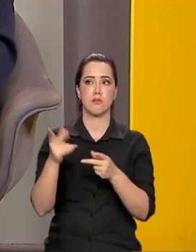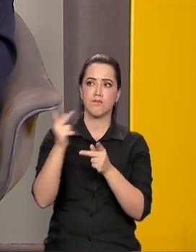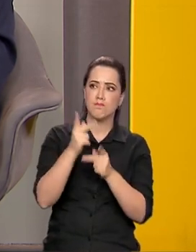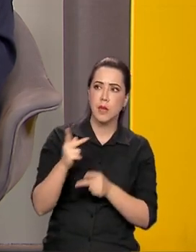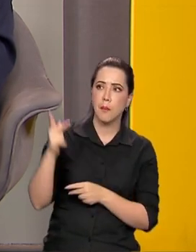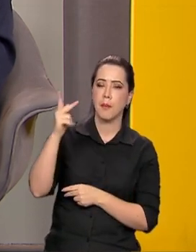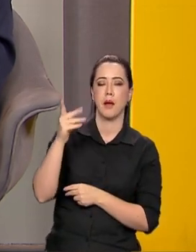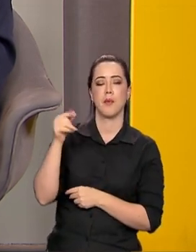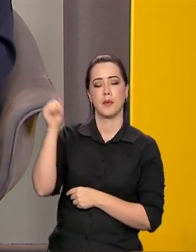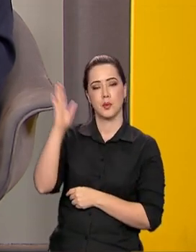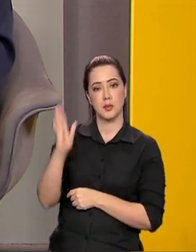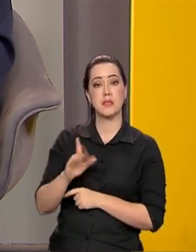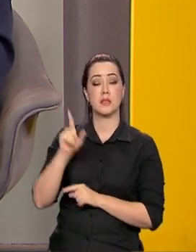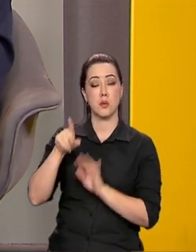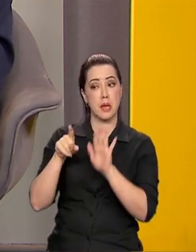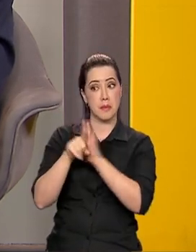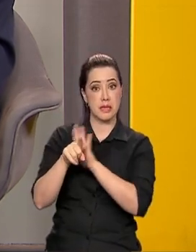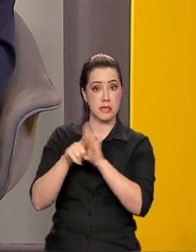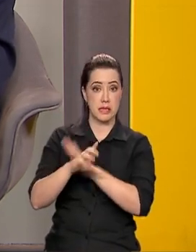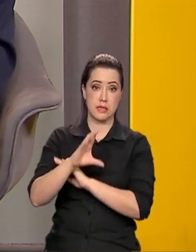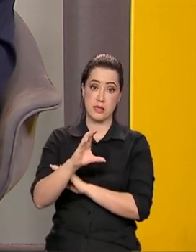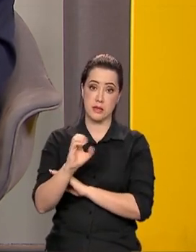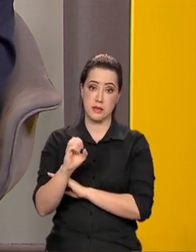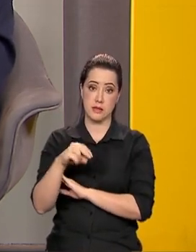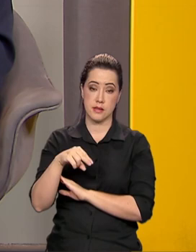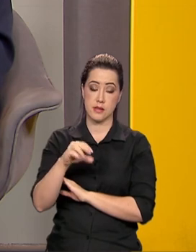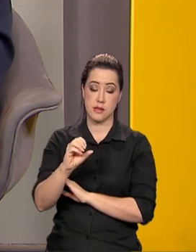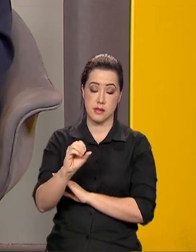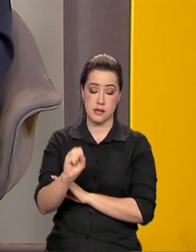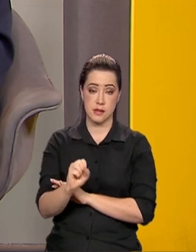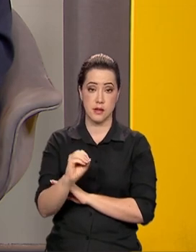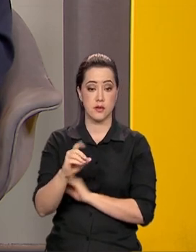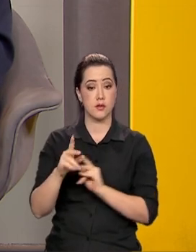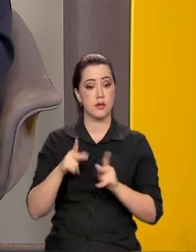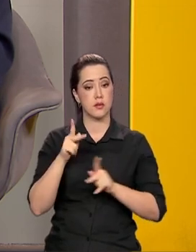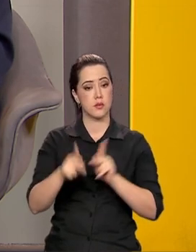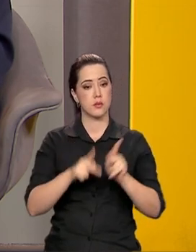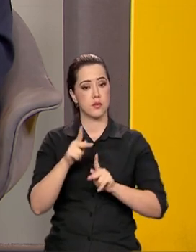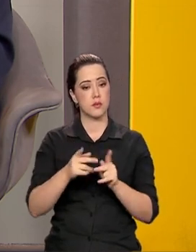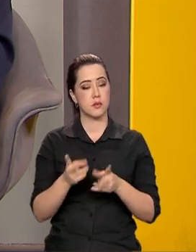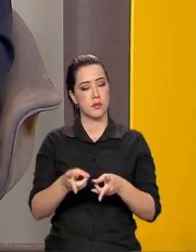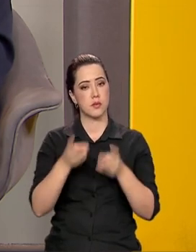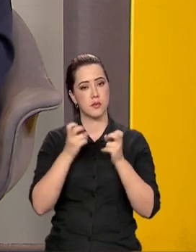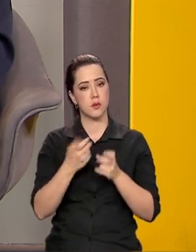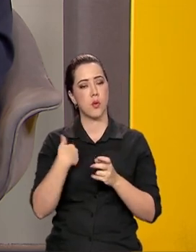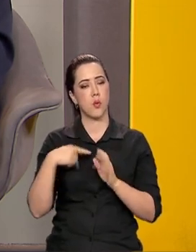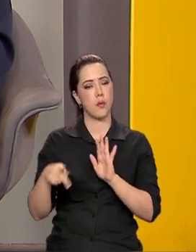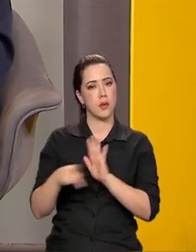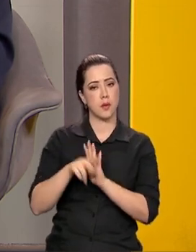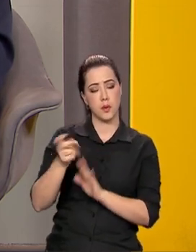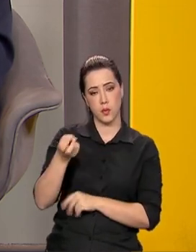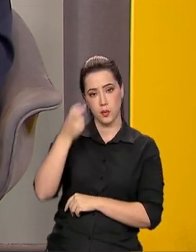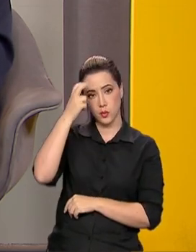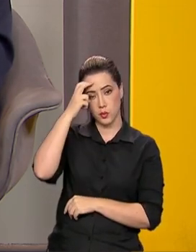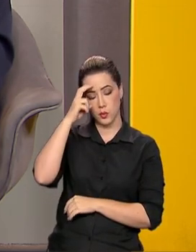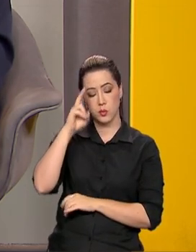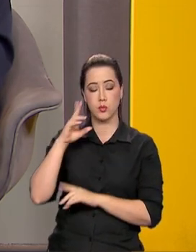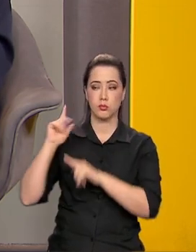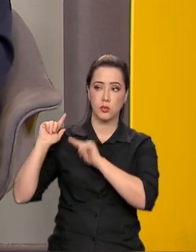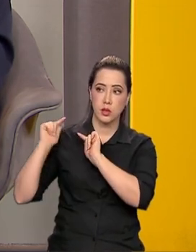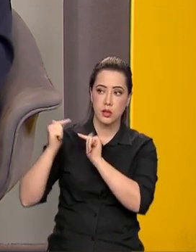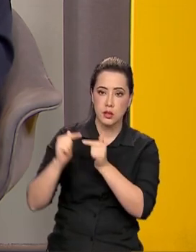Brasil, que é o Censo, né? Eles que são parte de povos que se identificam com a cultura e as tradições das comunidades